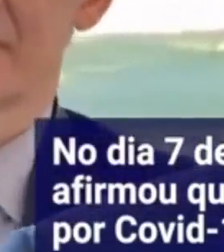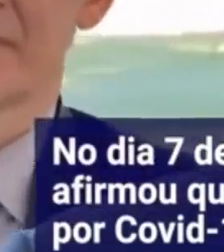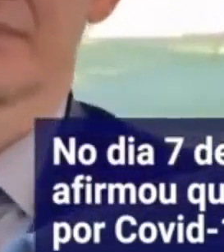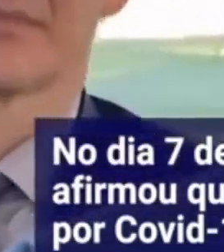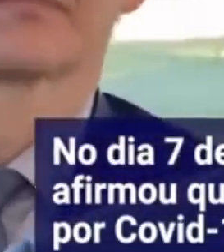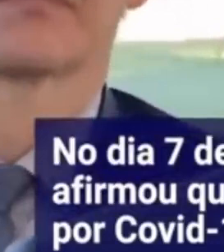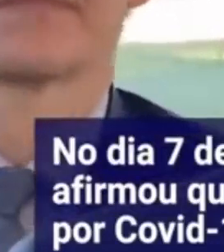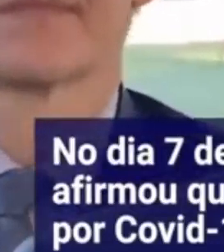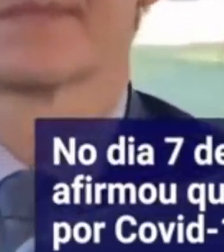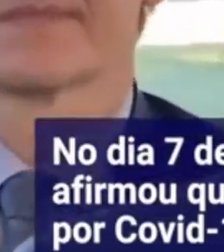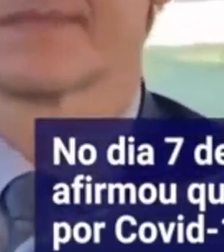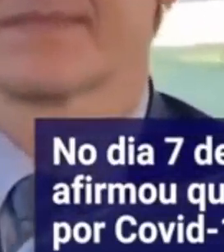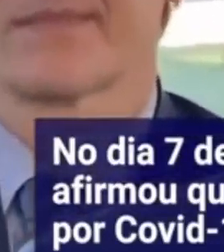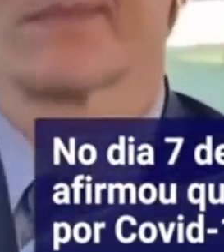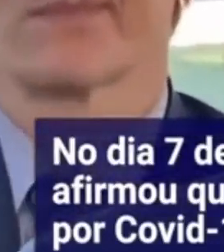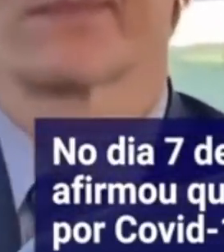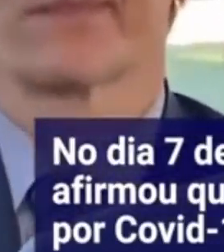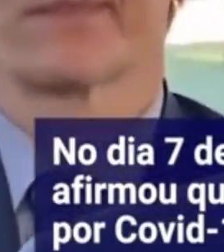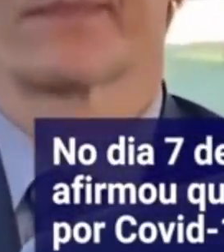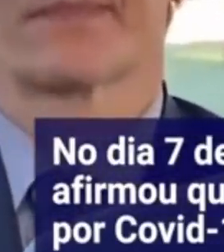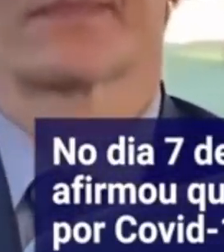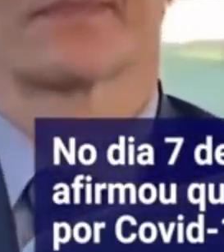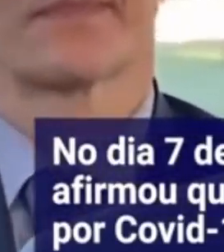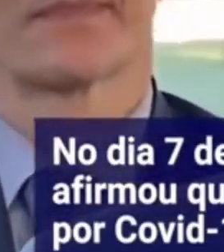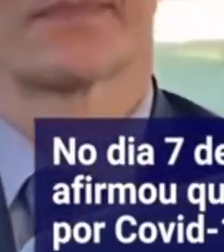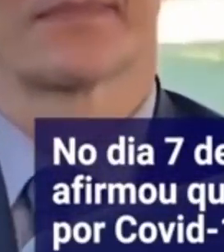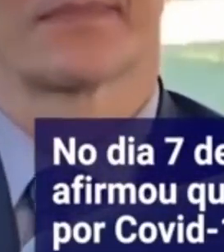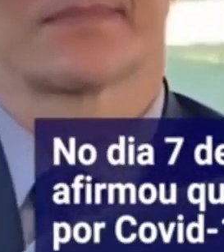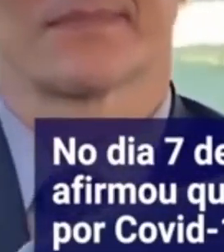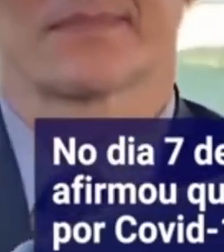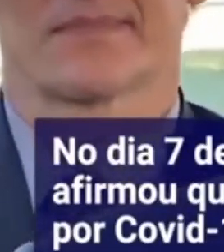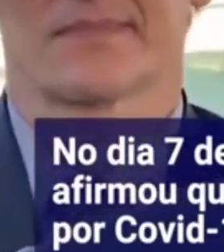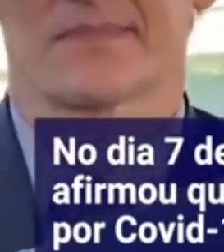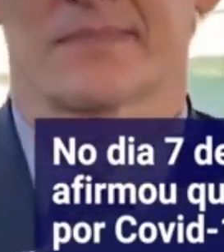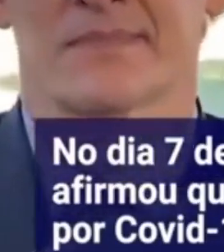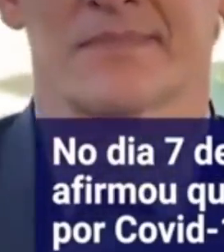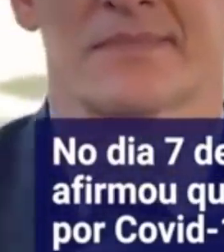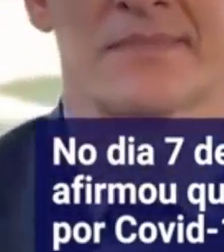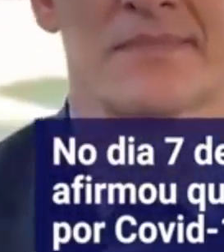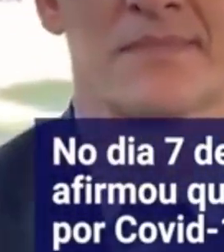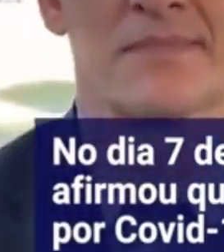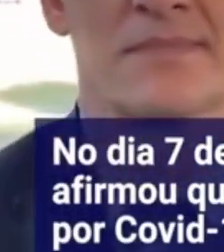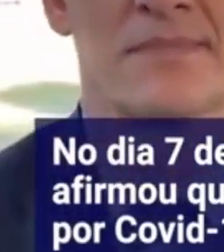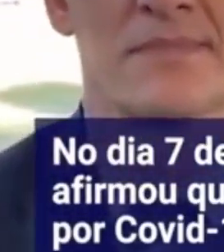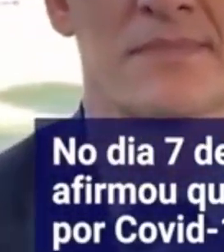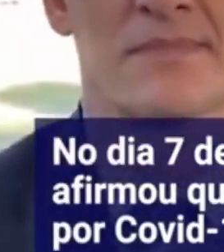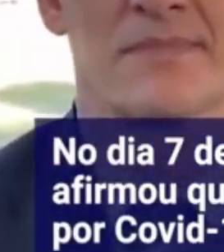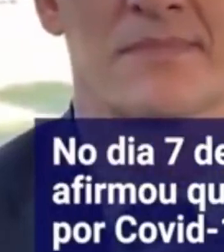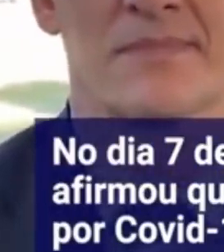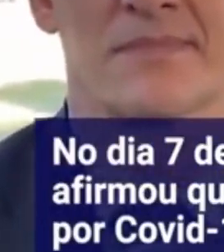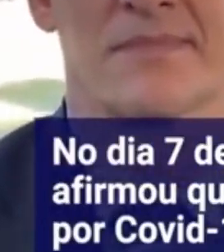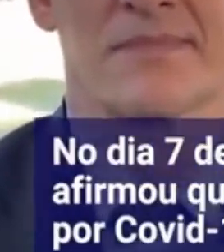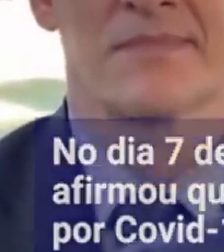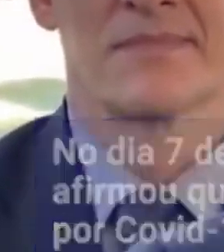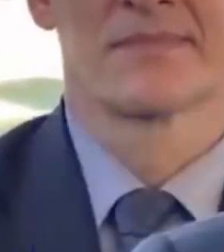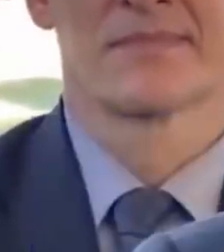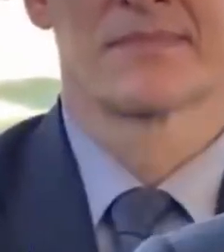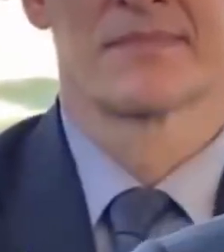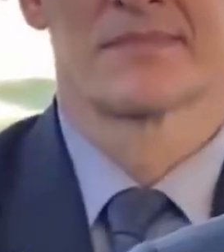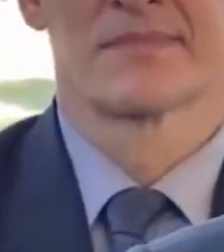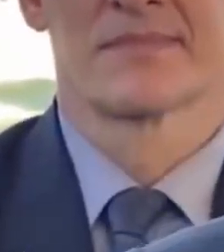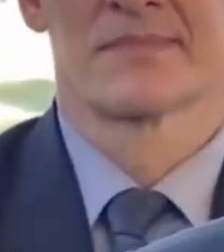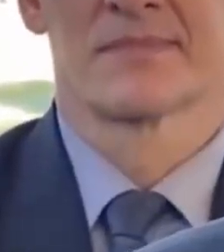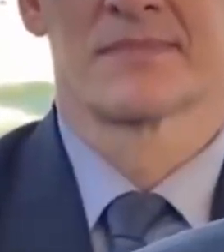questionando o número de óbitos do ano passado por Covid. E ali o relatório final não é